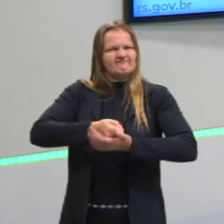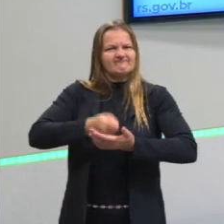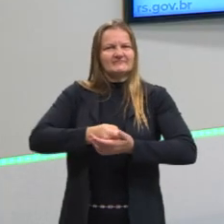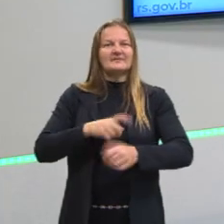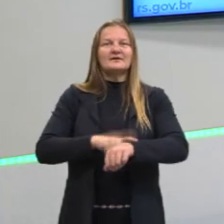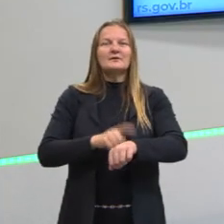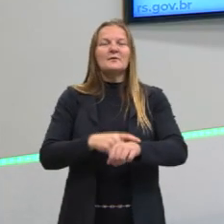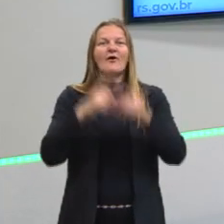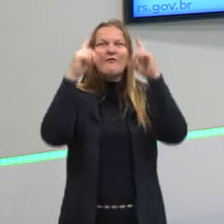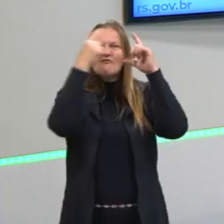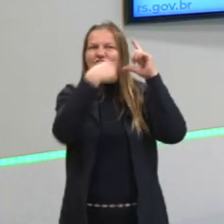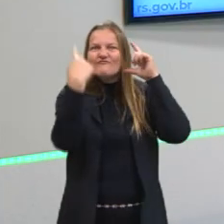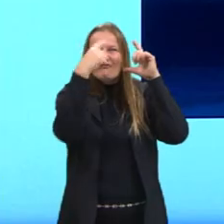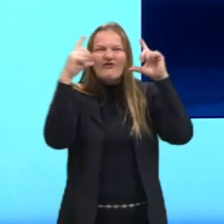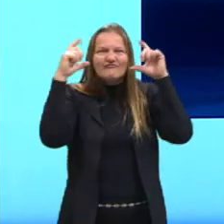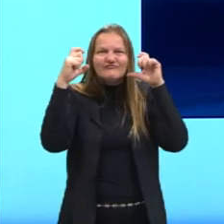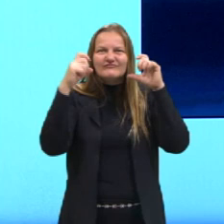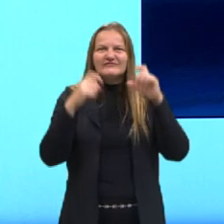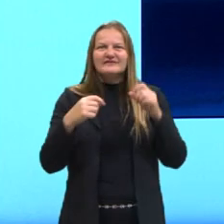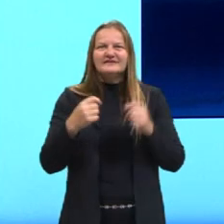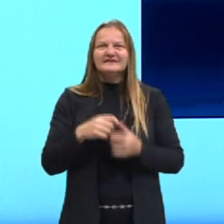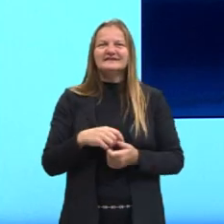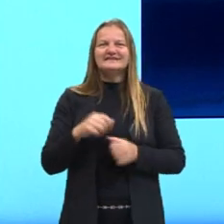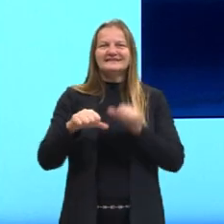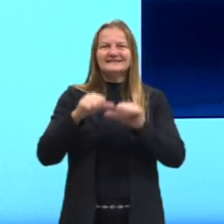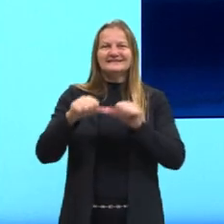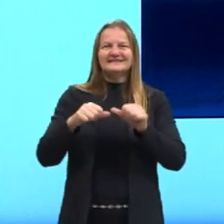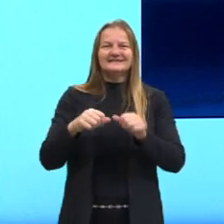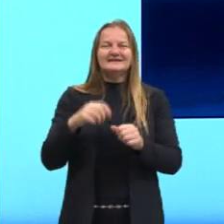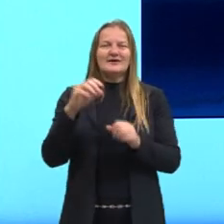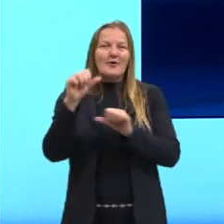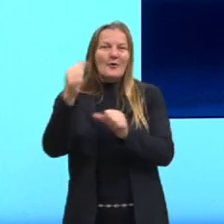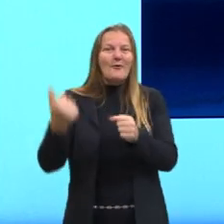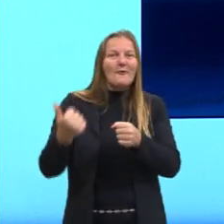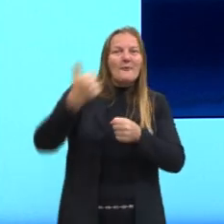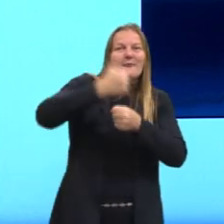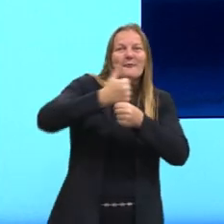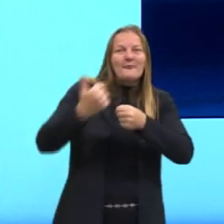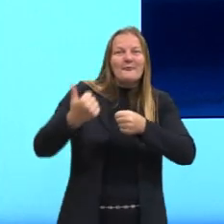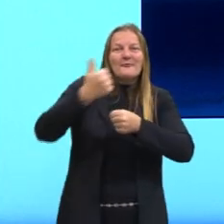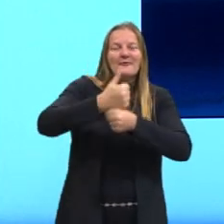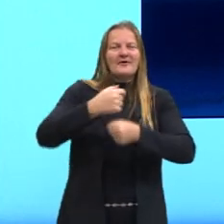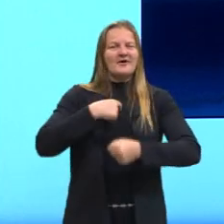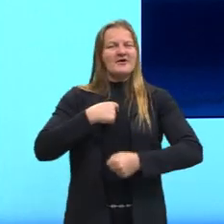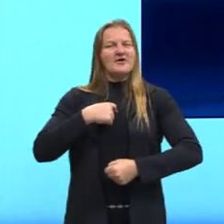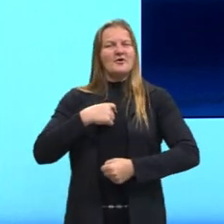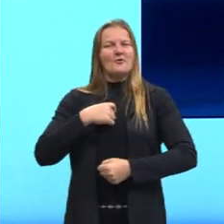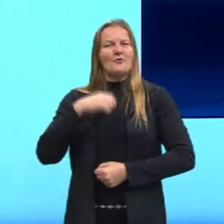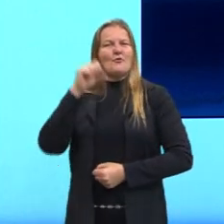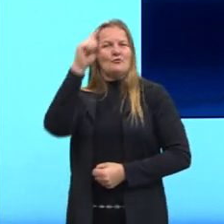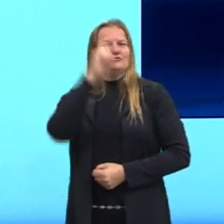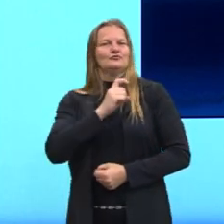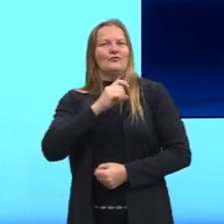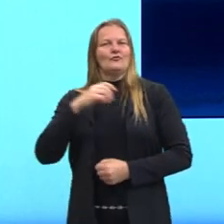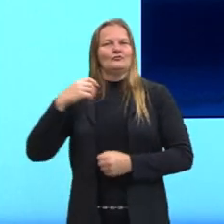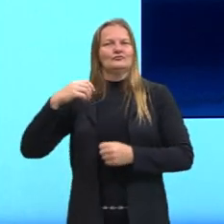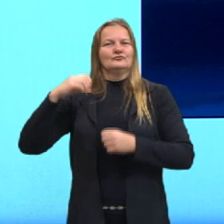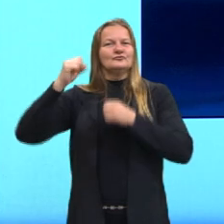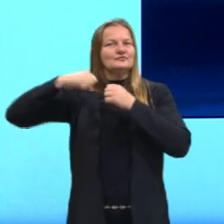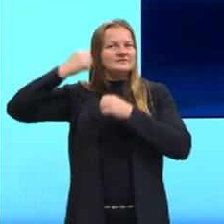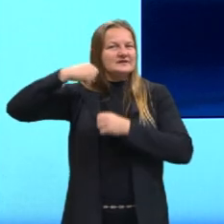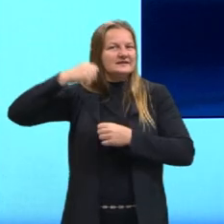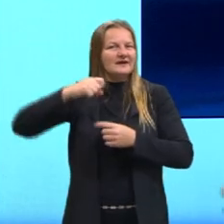colocaram a cara dele no lugar do chanceler Palpatine, que diz, eu sou o Senado, quando ele dá um golpe em Star Wars.